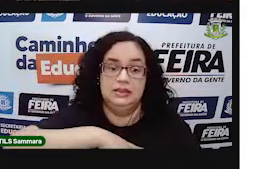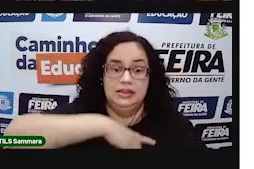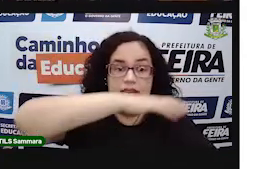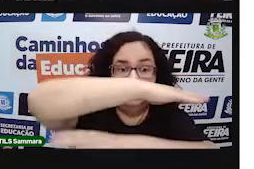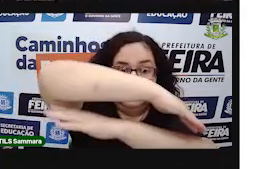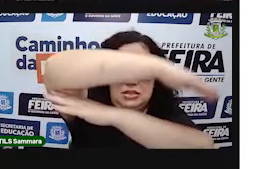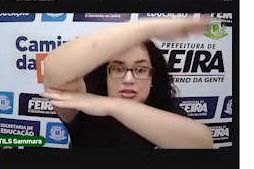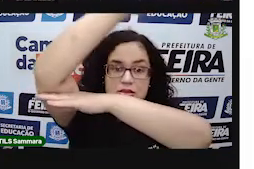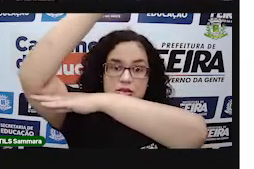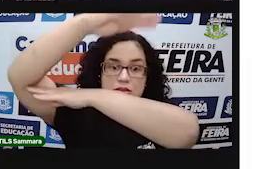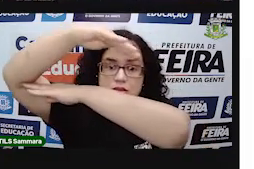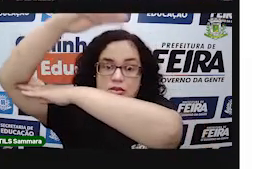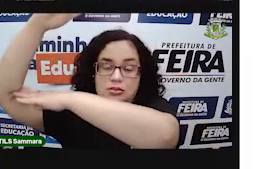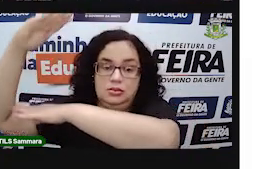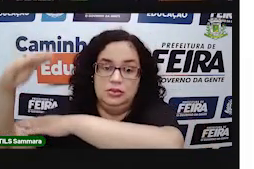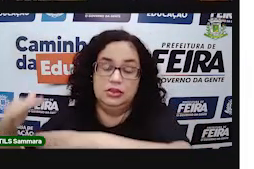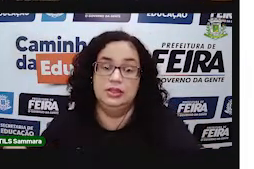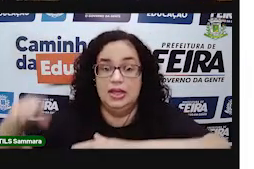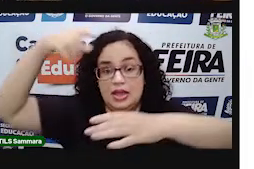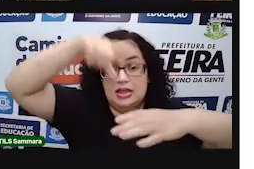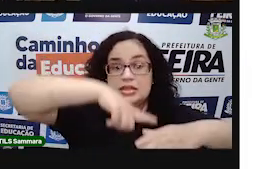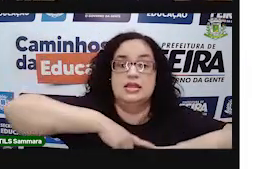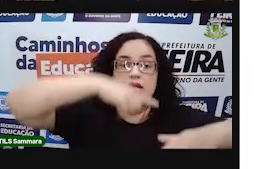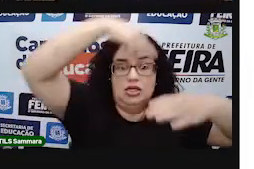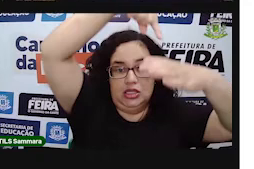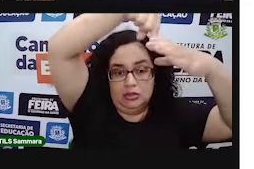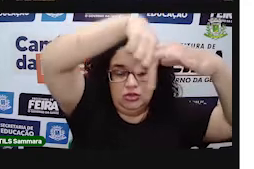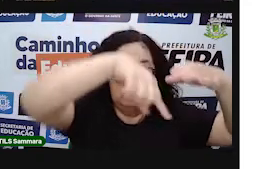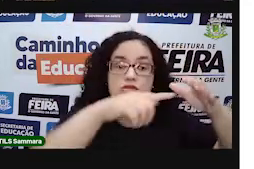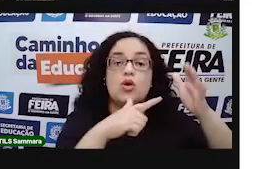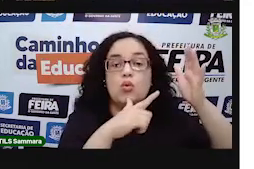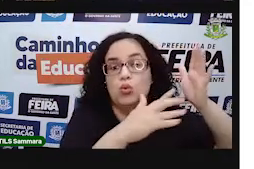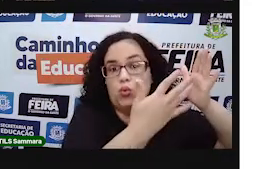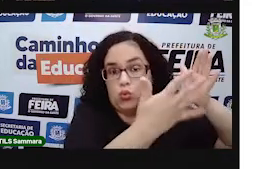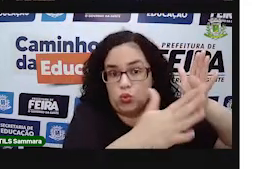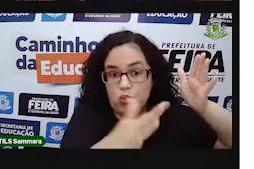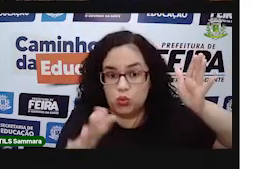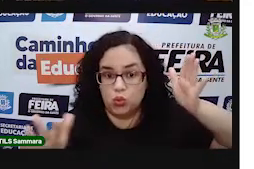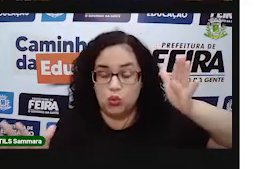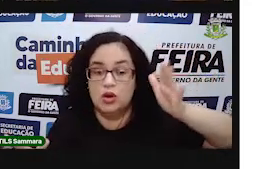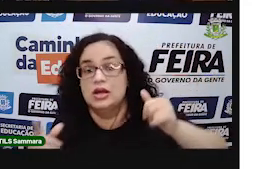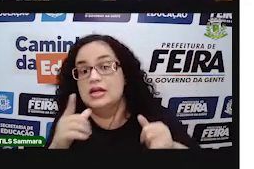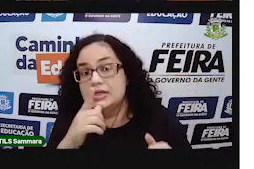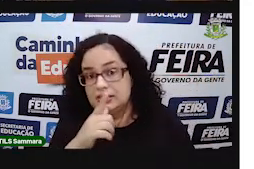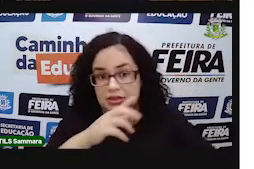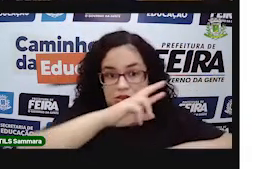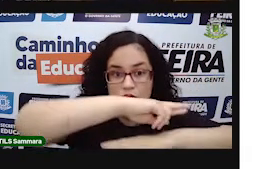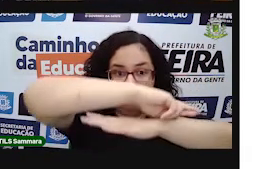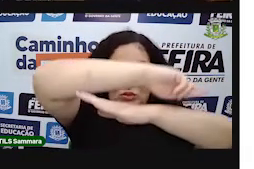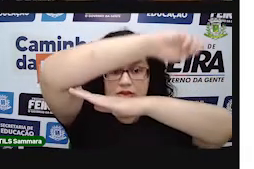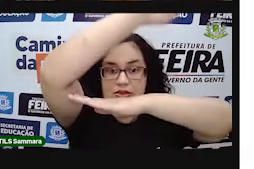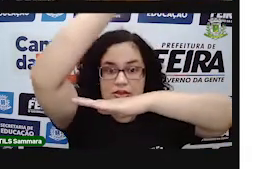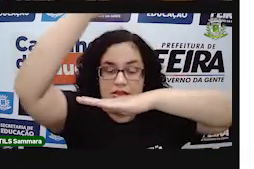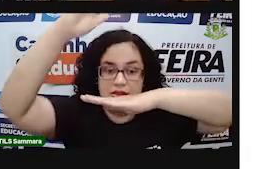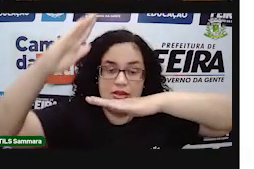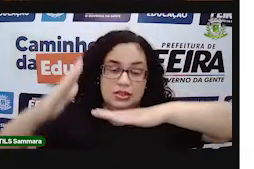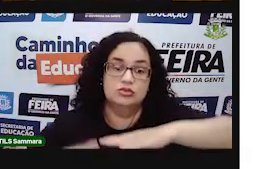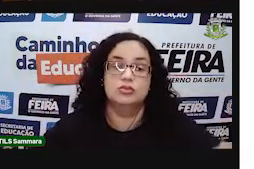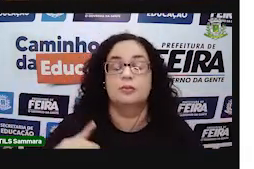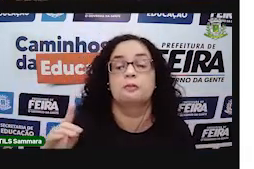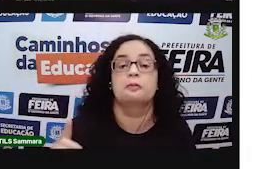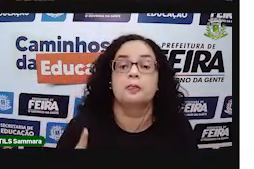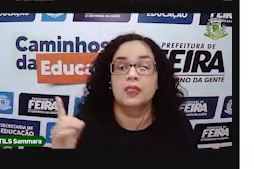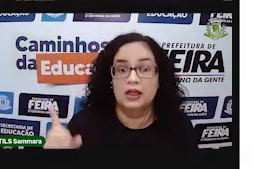montanhas, nós temos a profundidade dos mares, nós temos os relevos, as